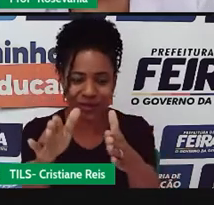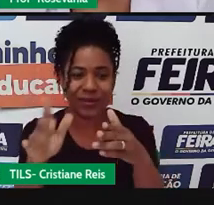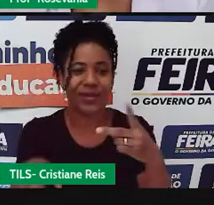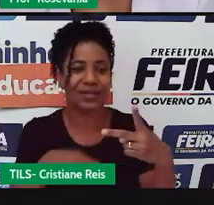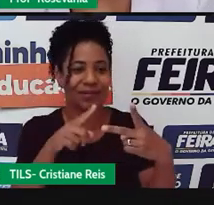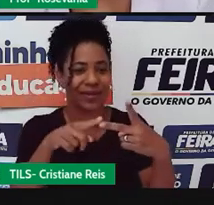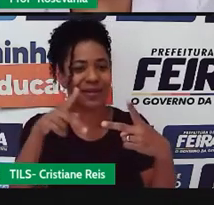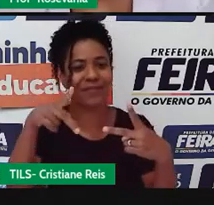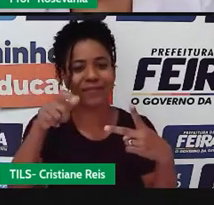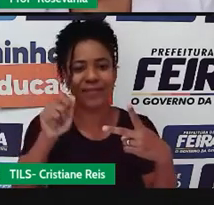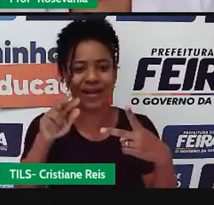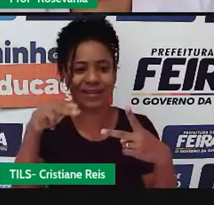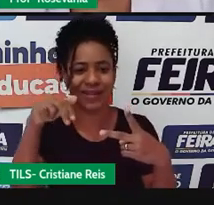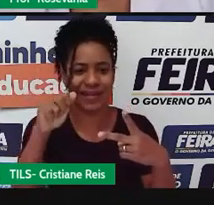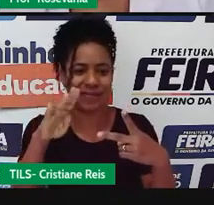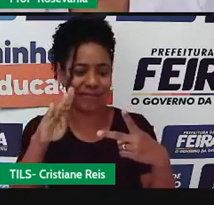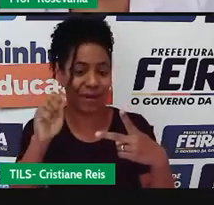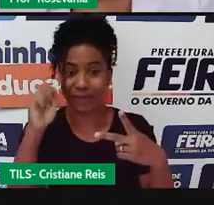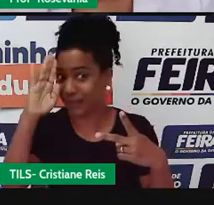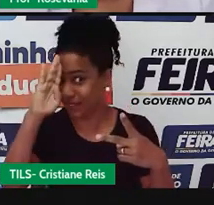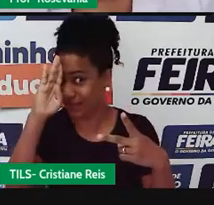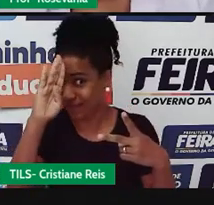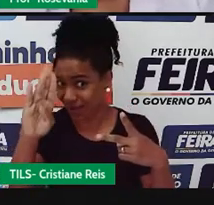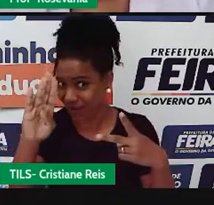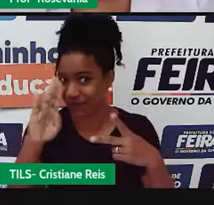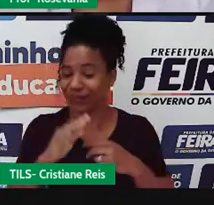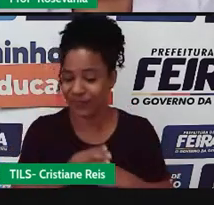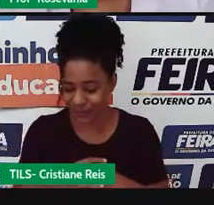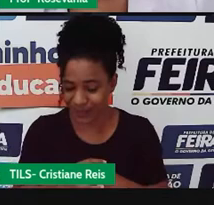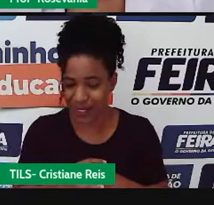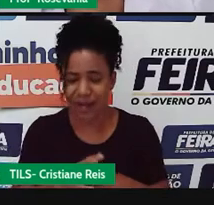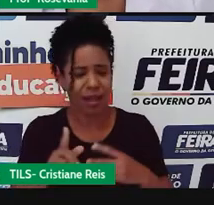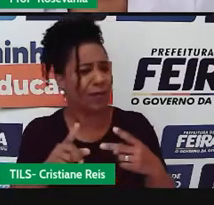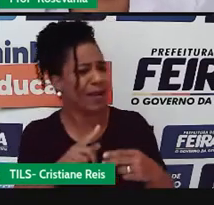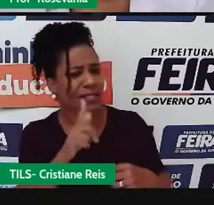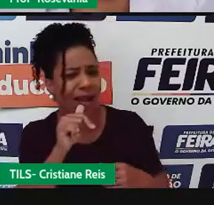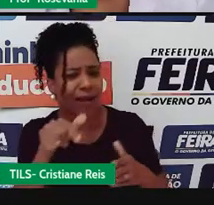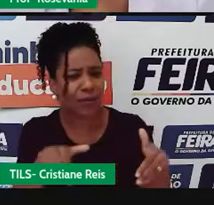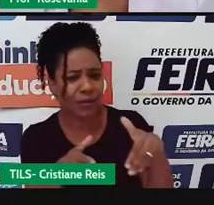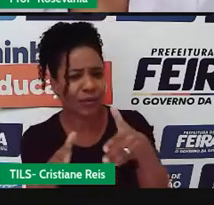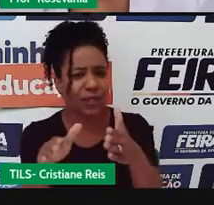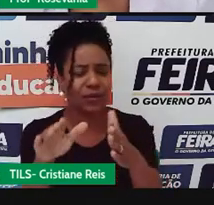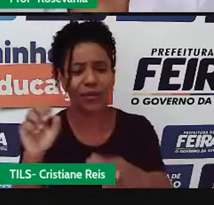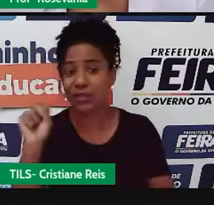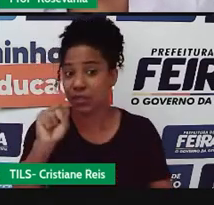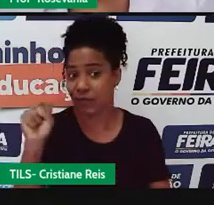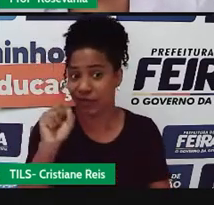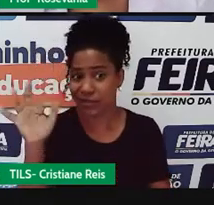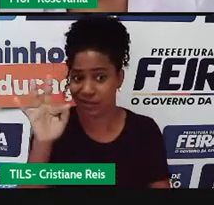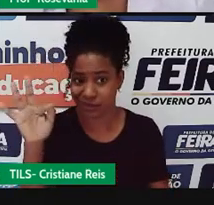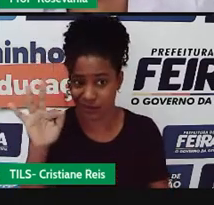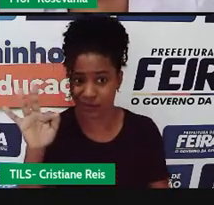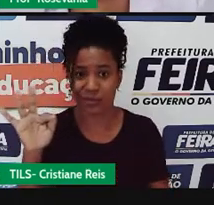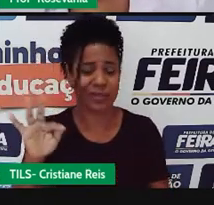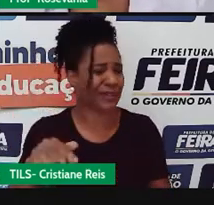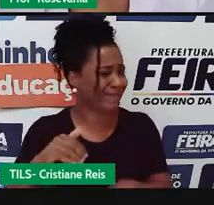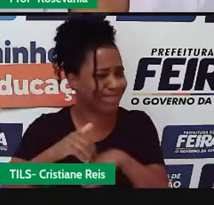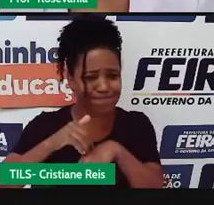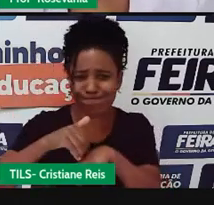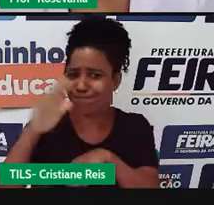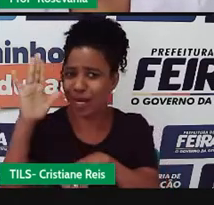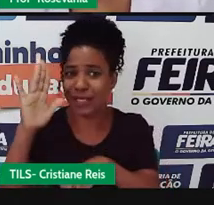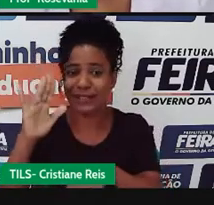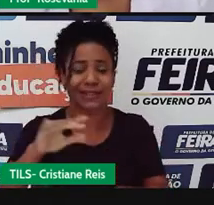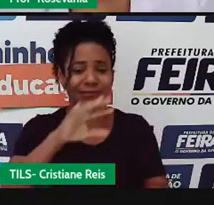maior bacia. E a região hidrográfica do São Francisco abrange 1521 milhões em sete unidades federativas.